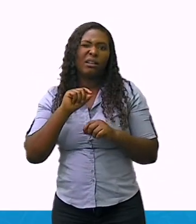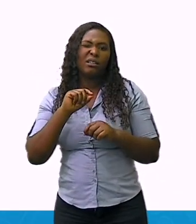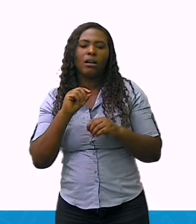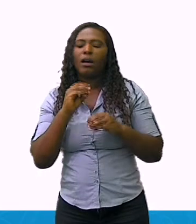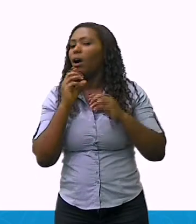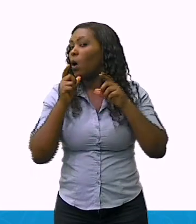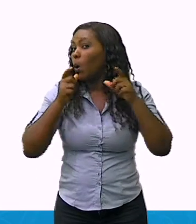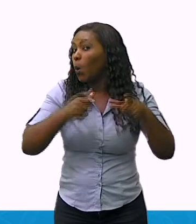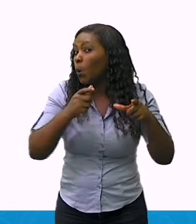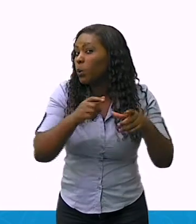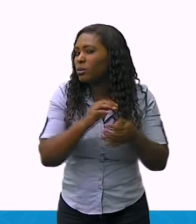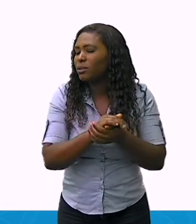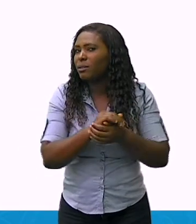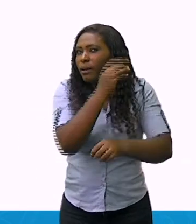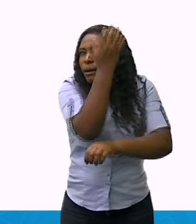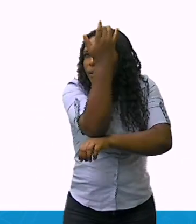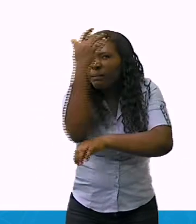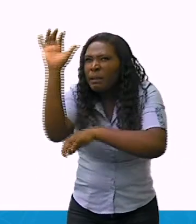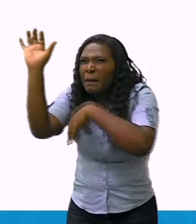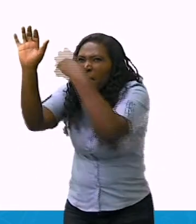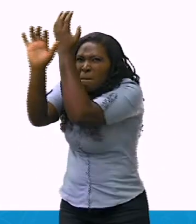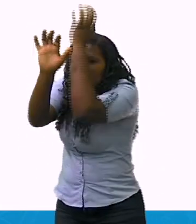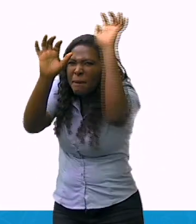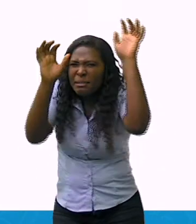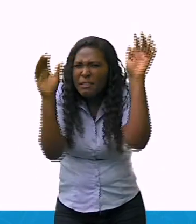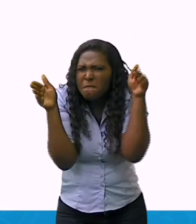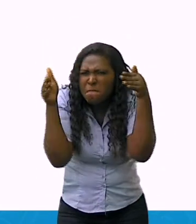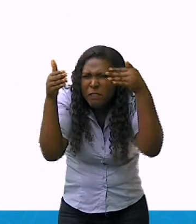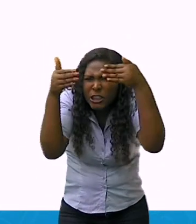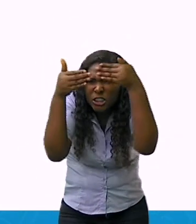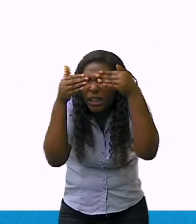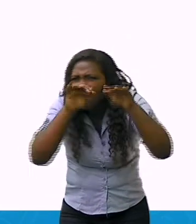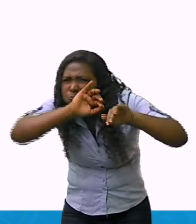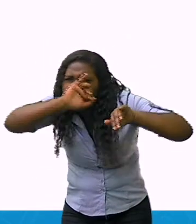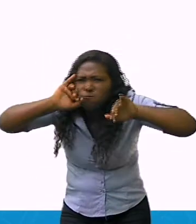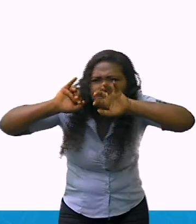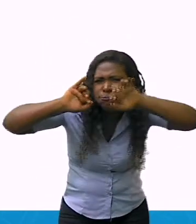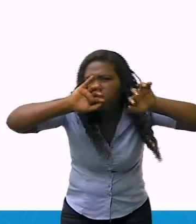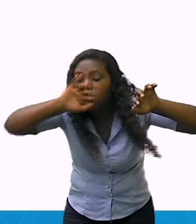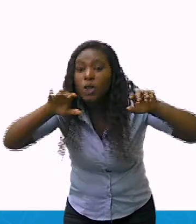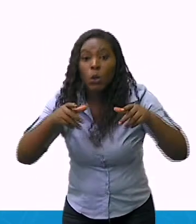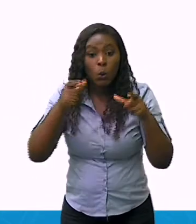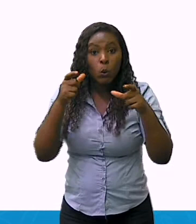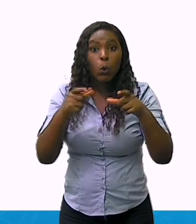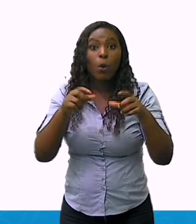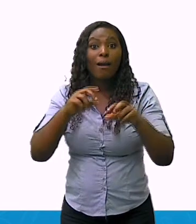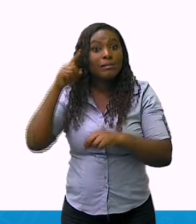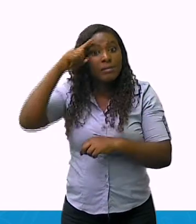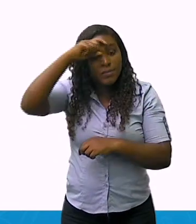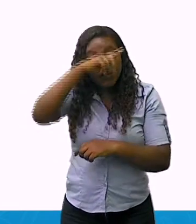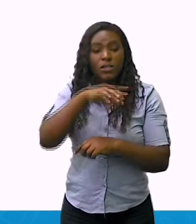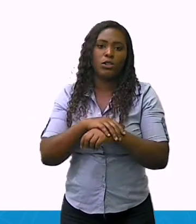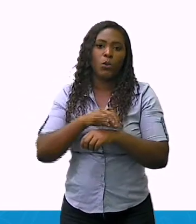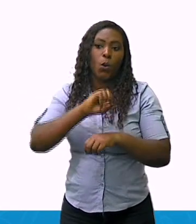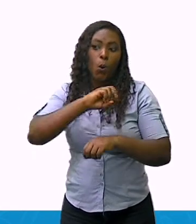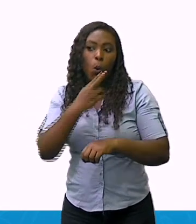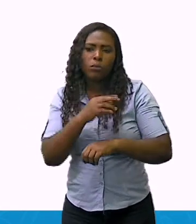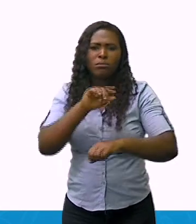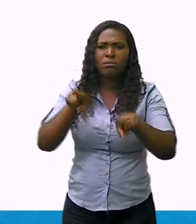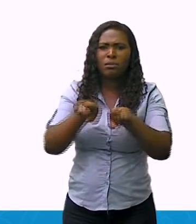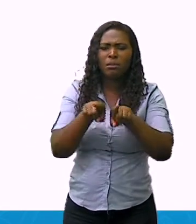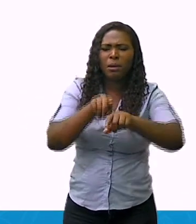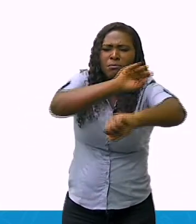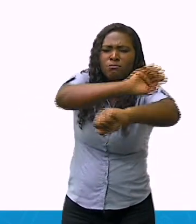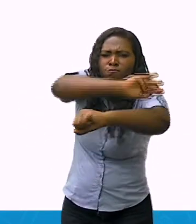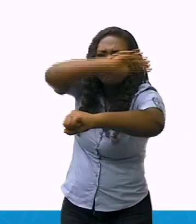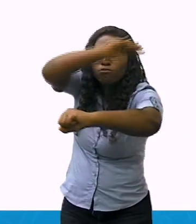selvas ou, também, nas montanhas. E, com o passar do tempo, estas comunidades, elas se